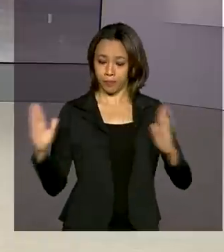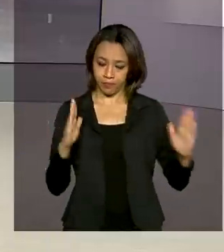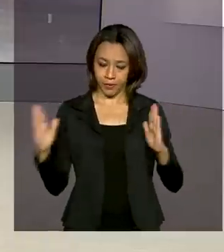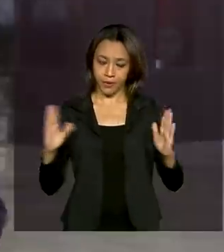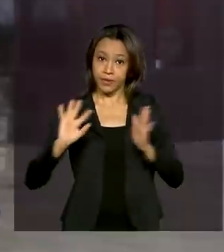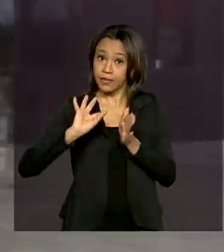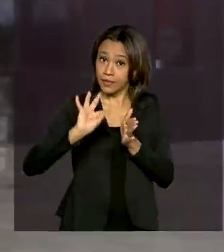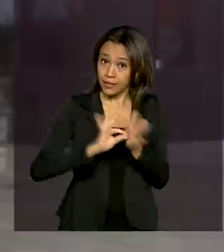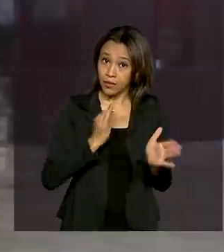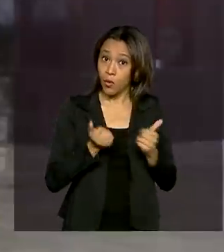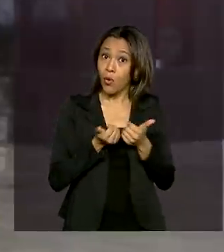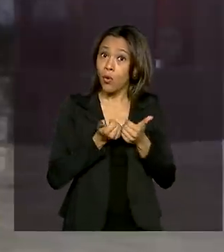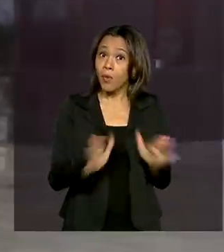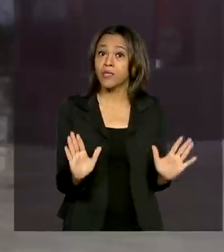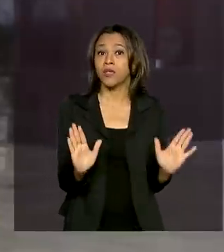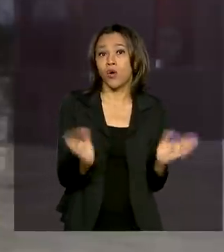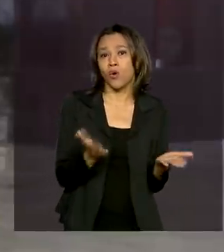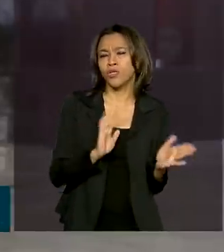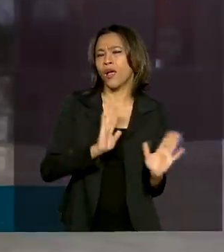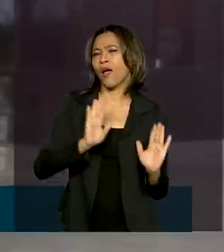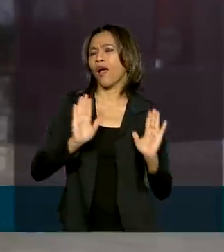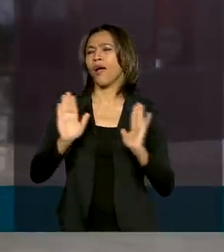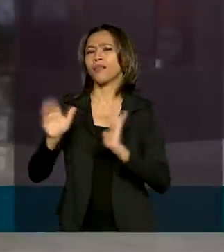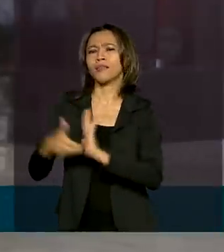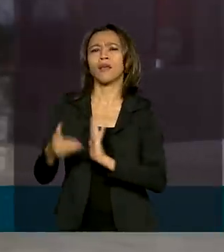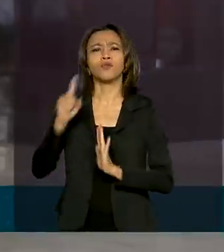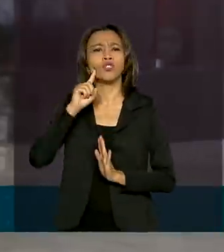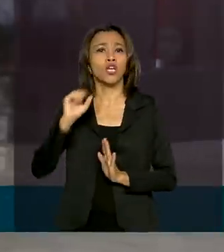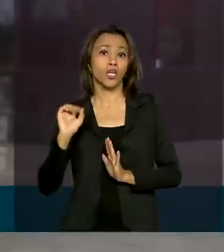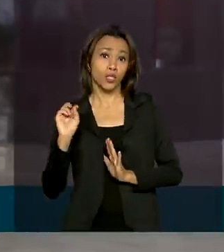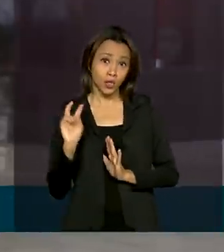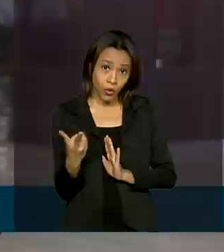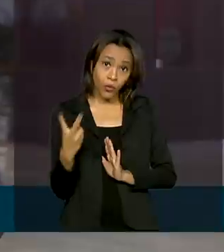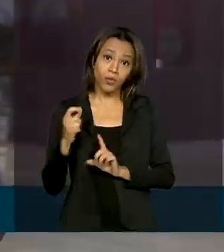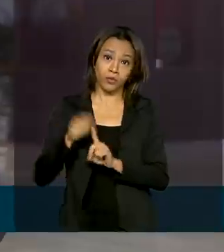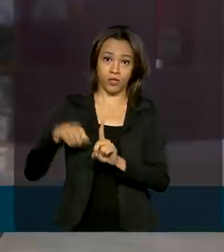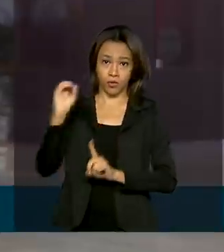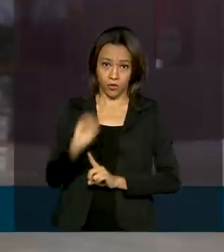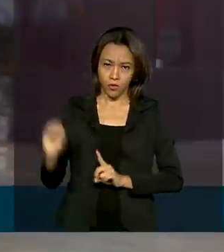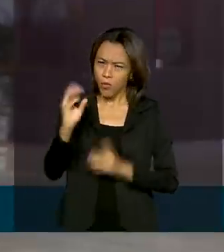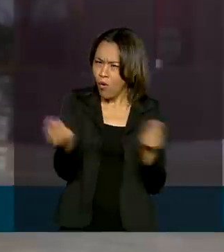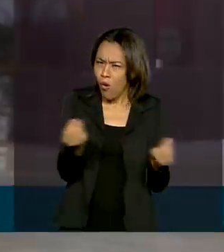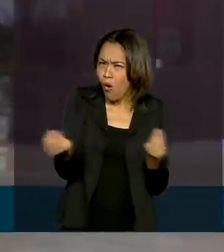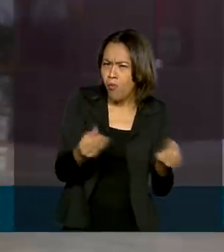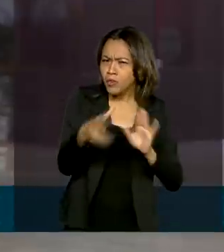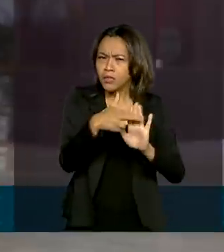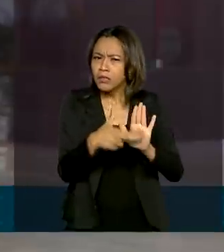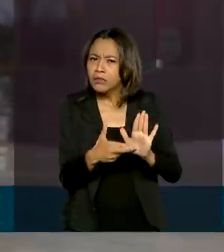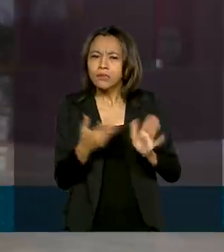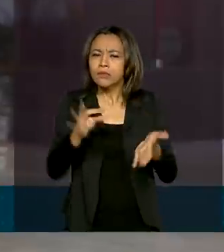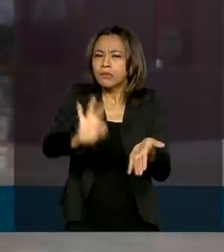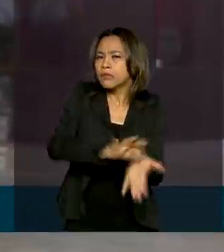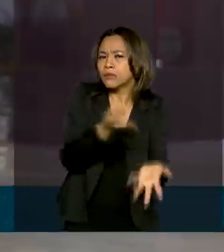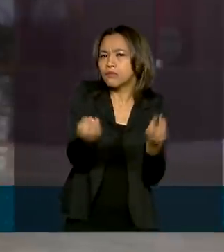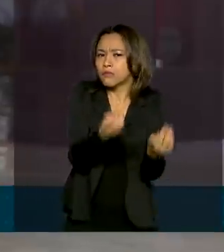começou hoje, vai até o dia 2 de outubro. E o procedimento à inscrição deve ser feito